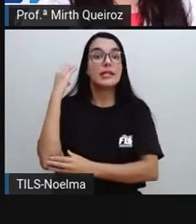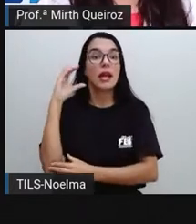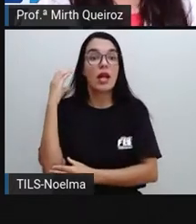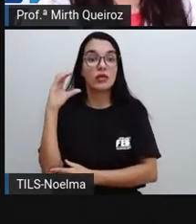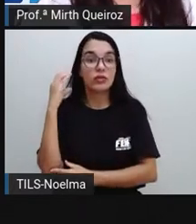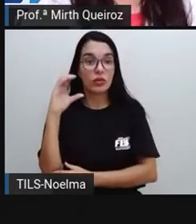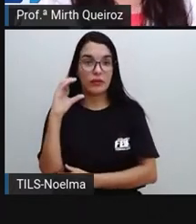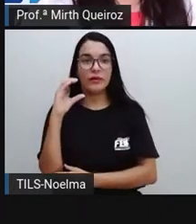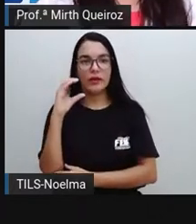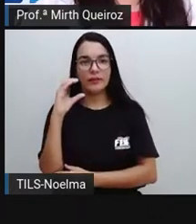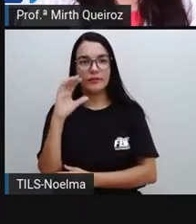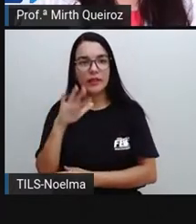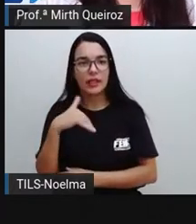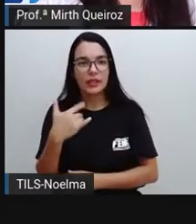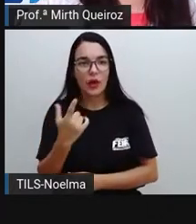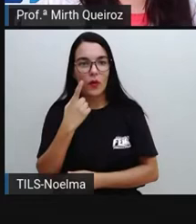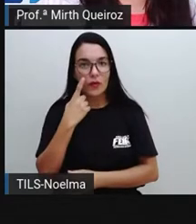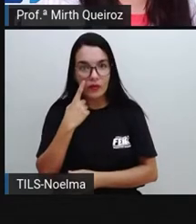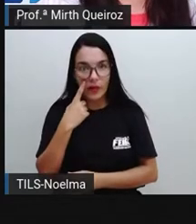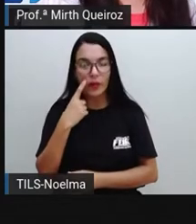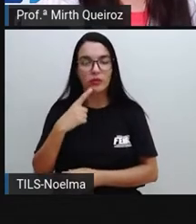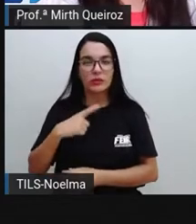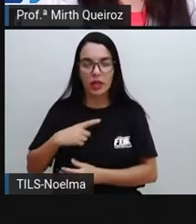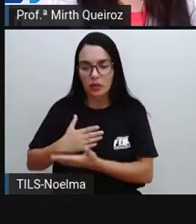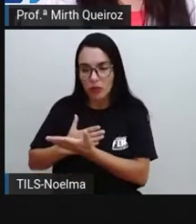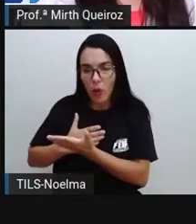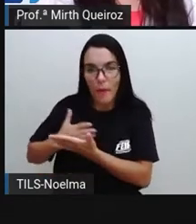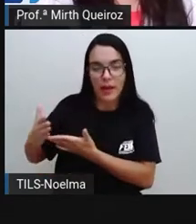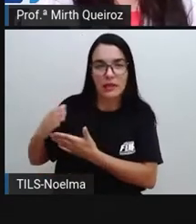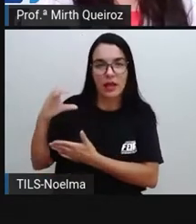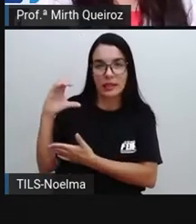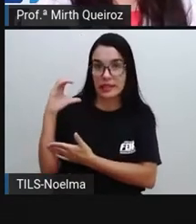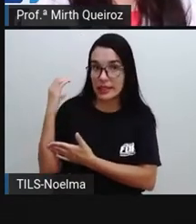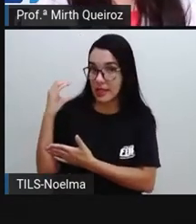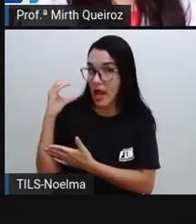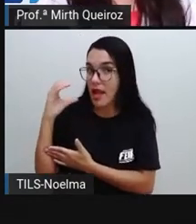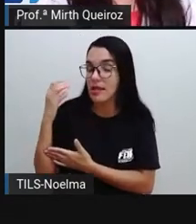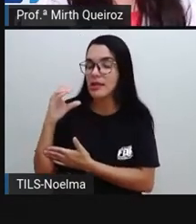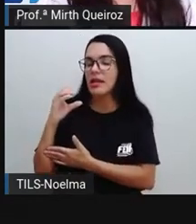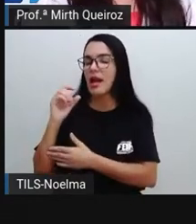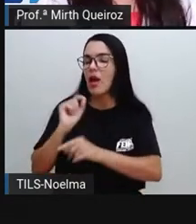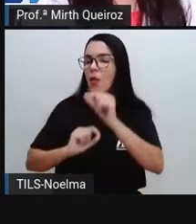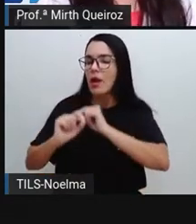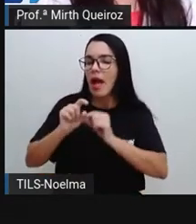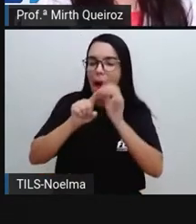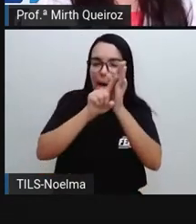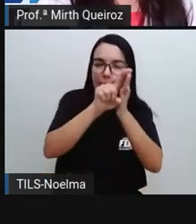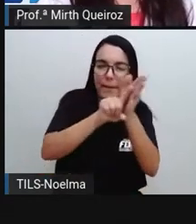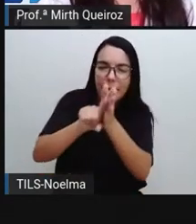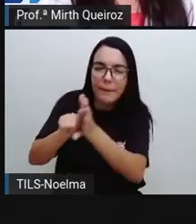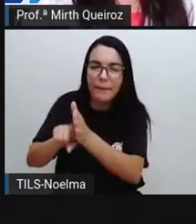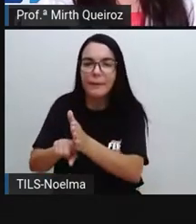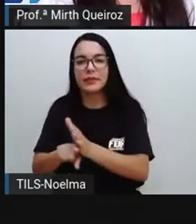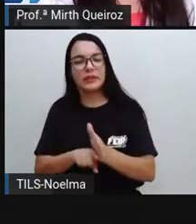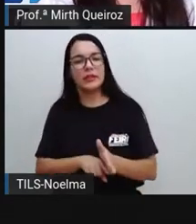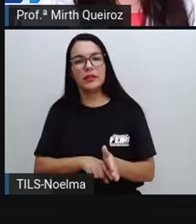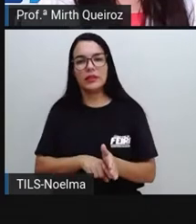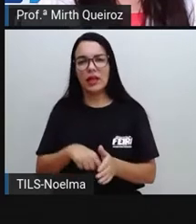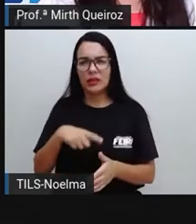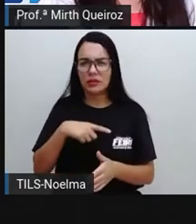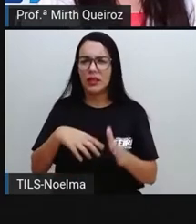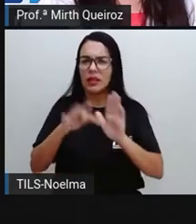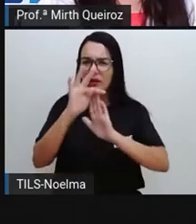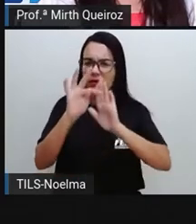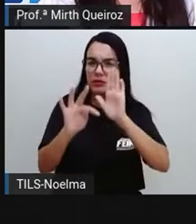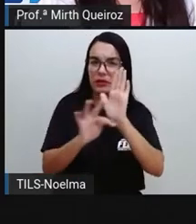a gente viu, vai partir da ciência e essa escrita desse tipo de texto, embora a gente fale texto de divulgação